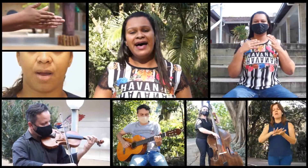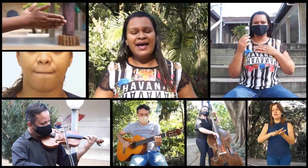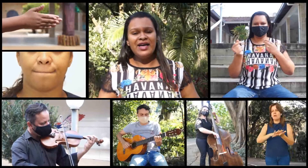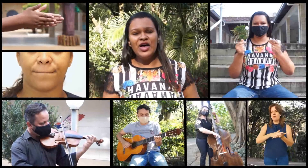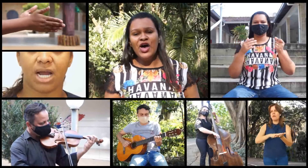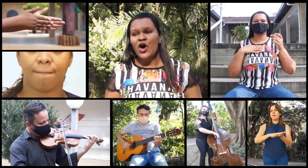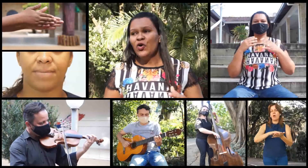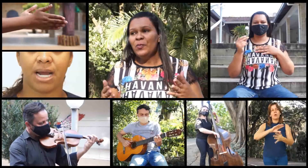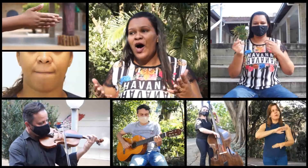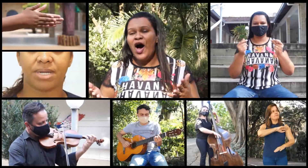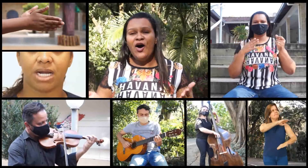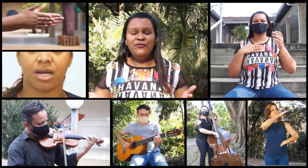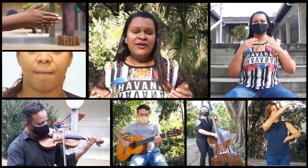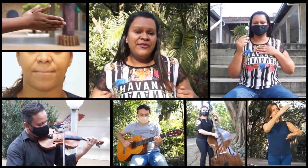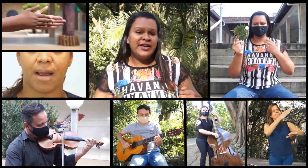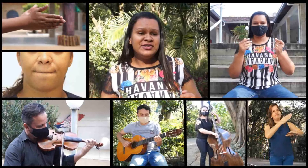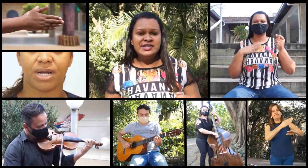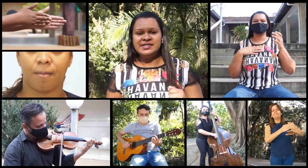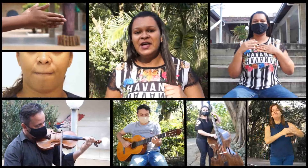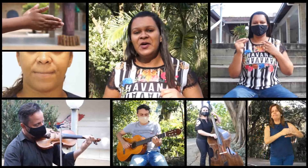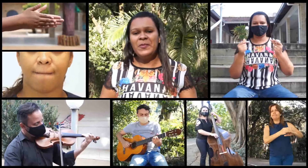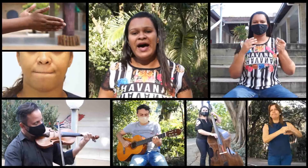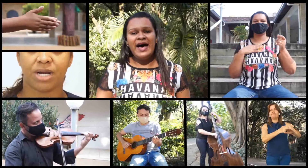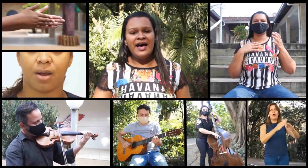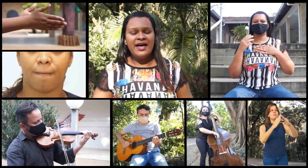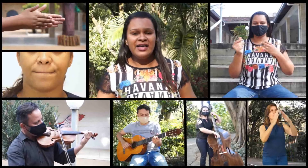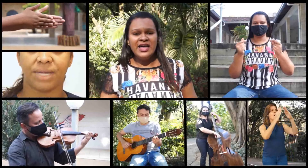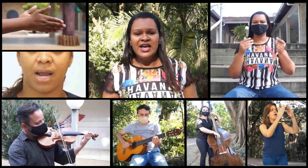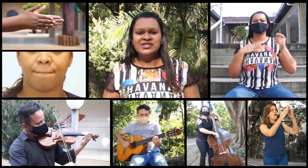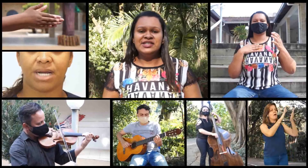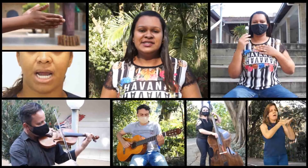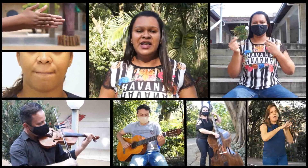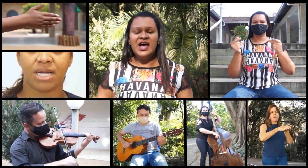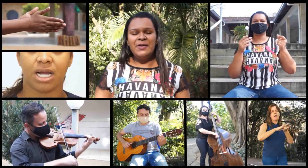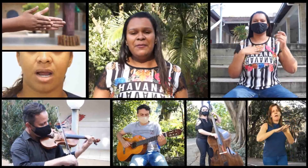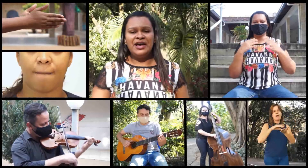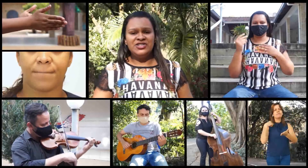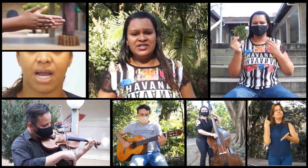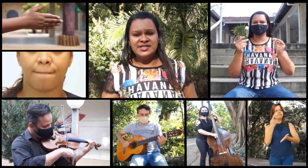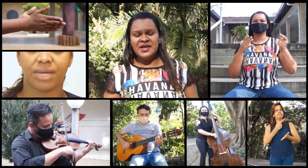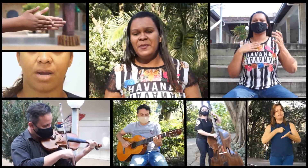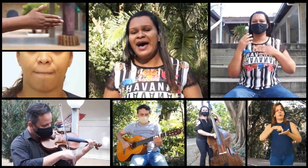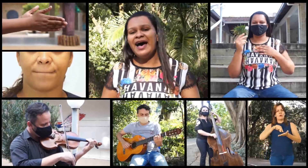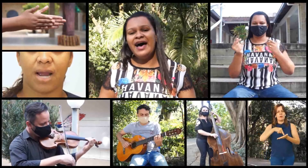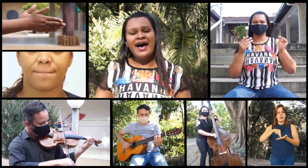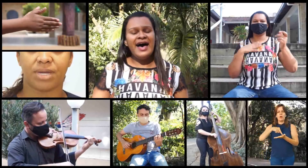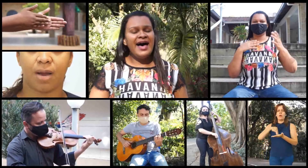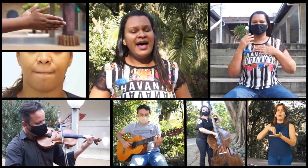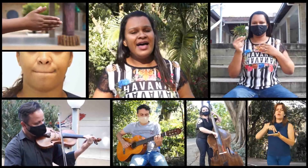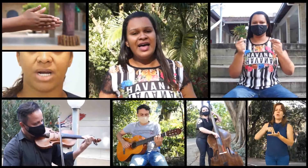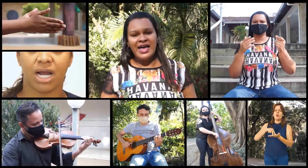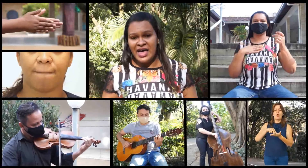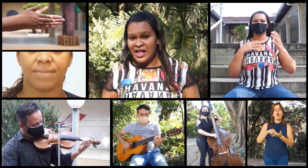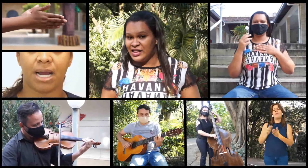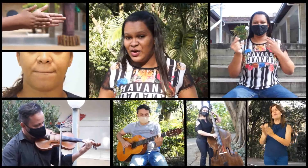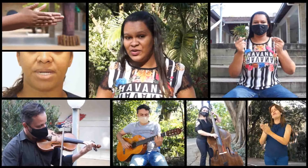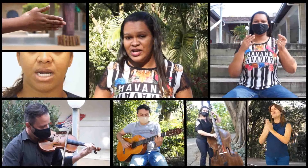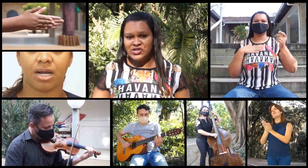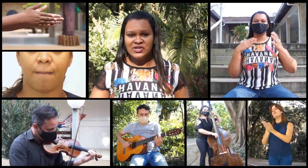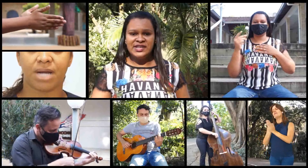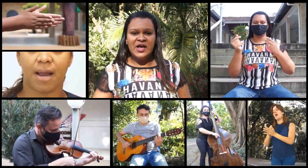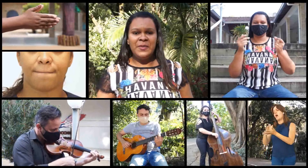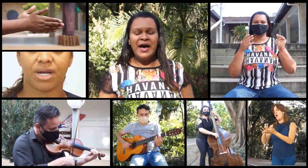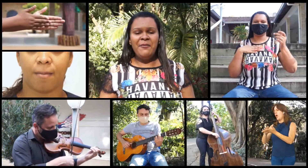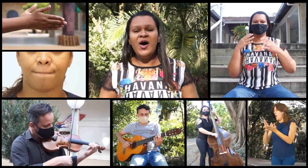O morro foi feito de samba De samba pra gente sambar Não